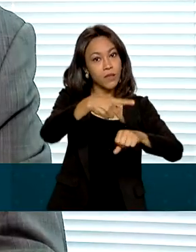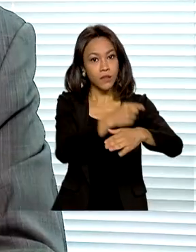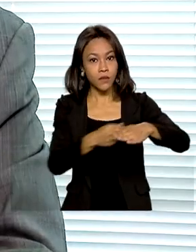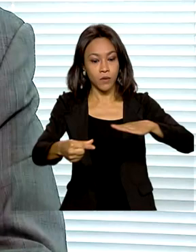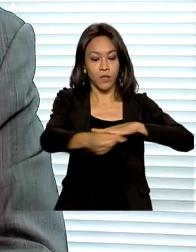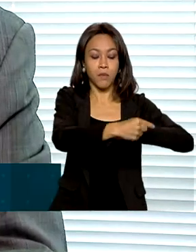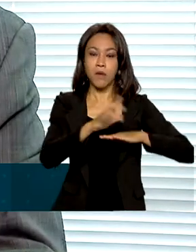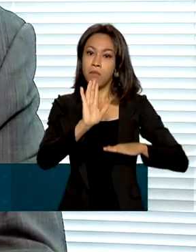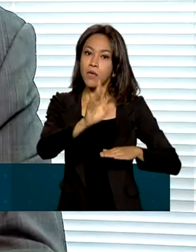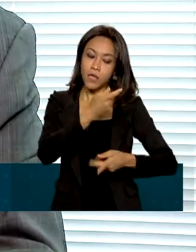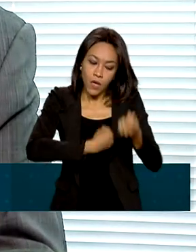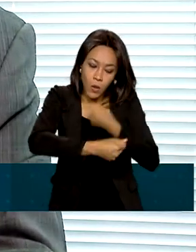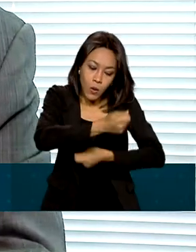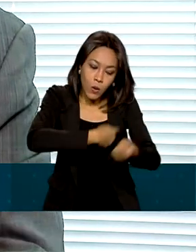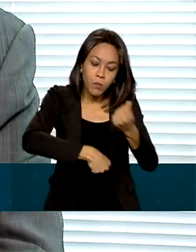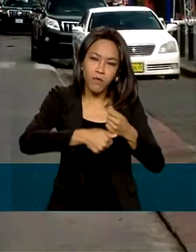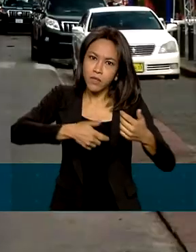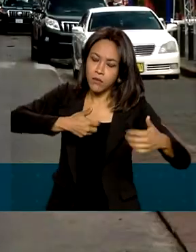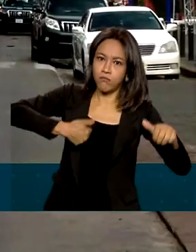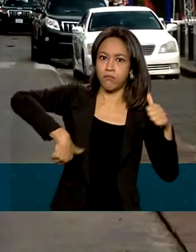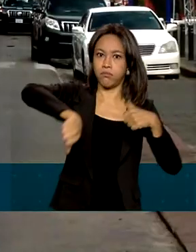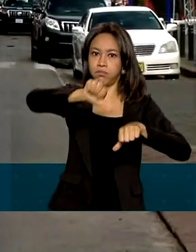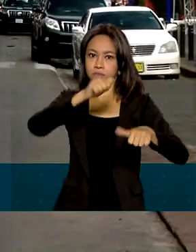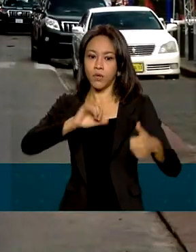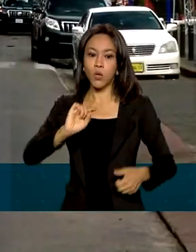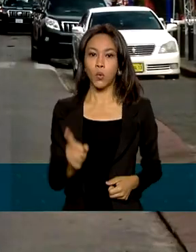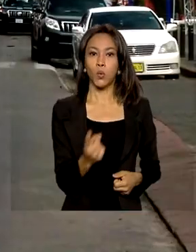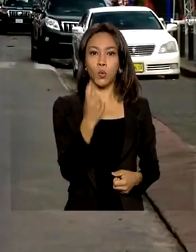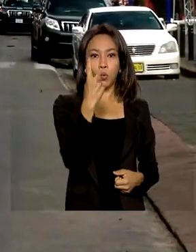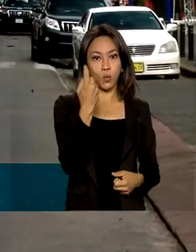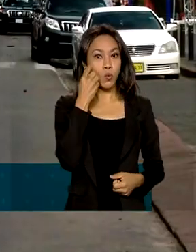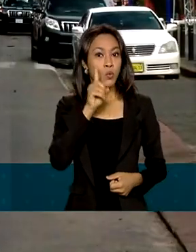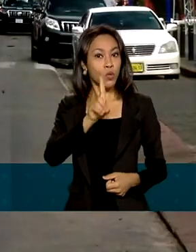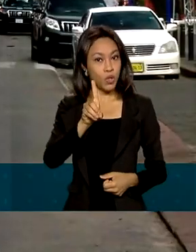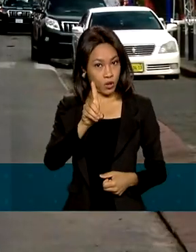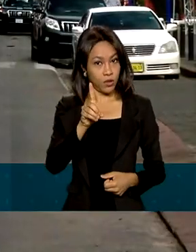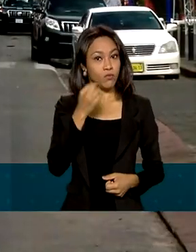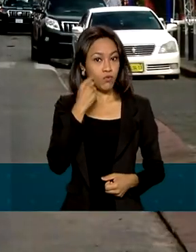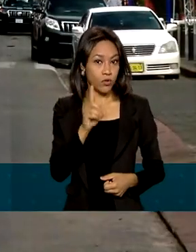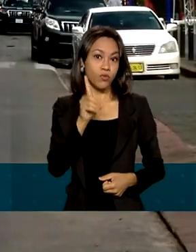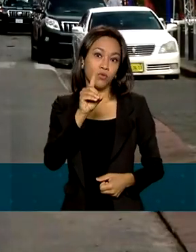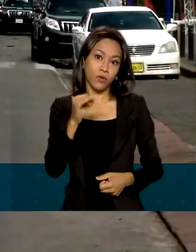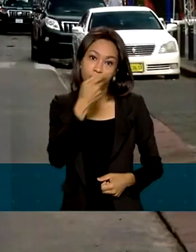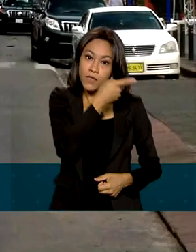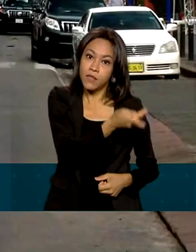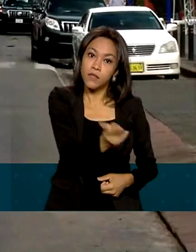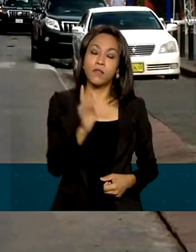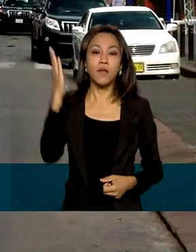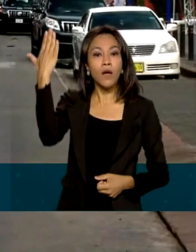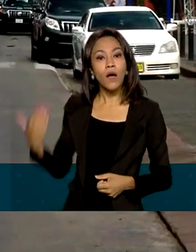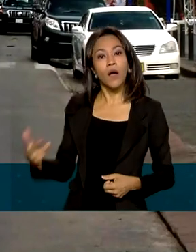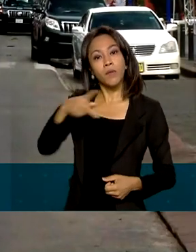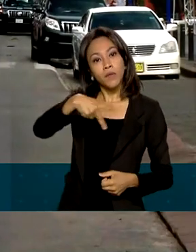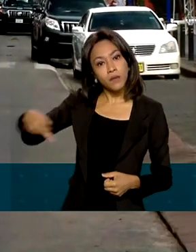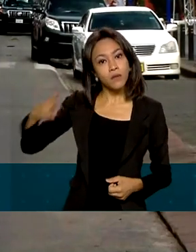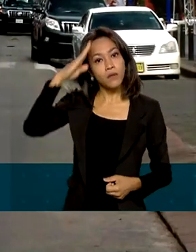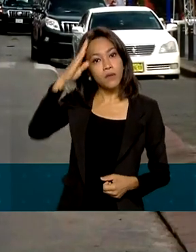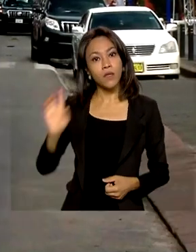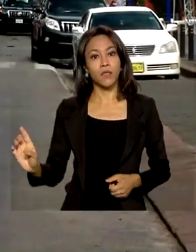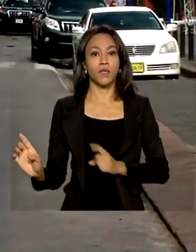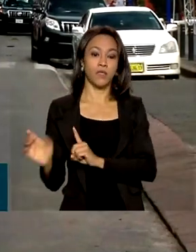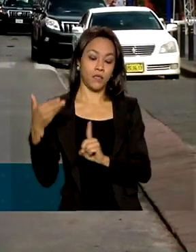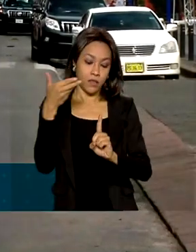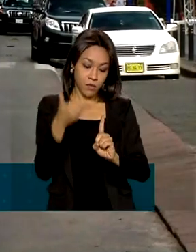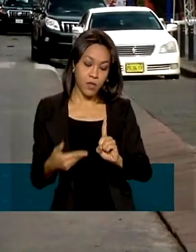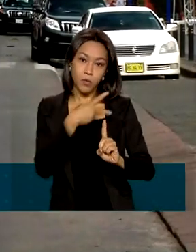economia do país vai ser completamente transformada. No único dia da visita à capital Paramaribo, Bolsonaro e também o presidente da